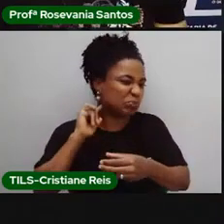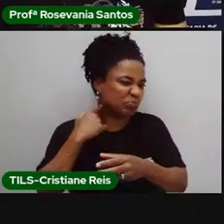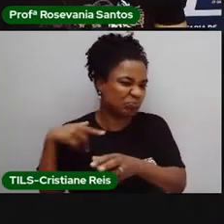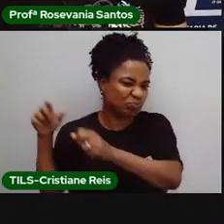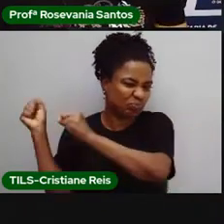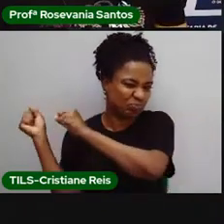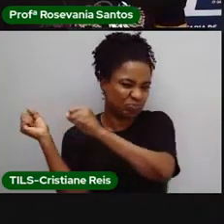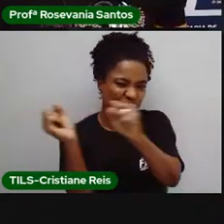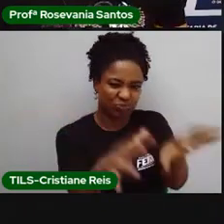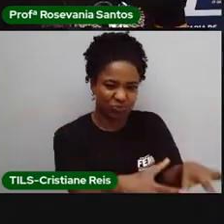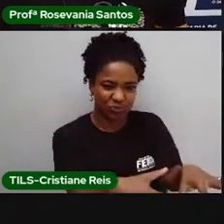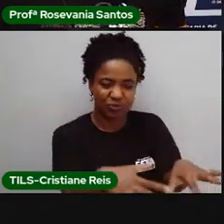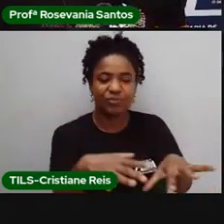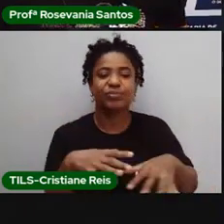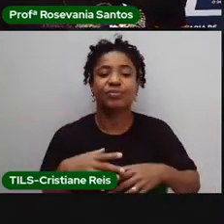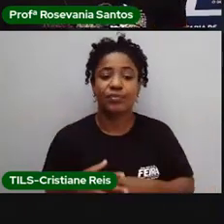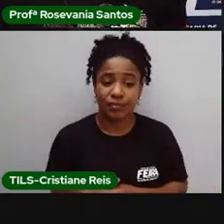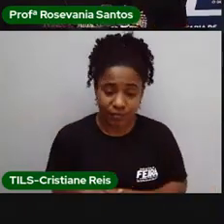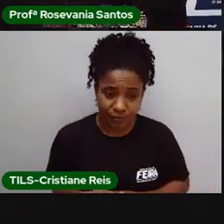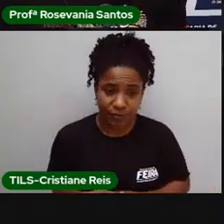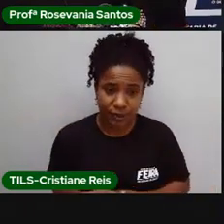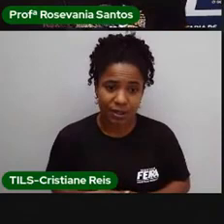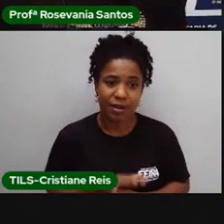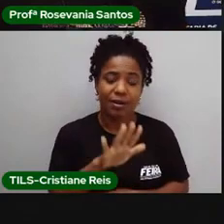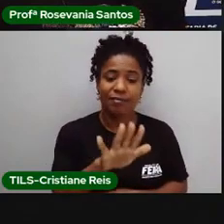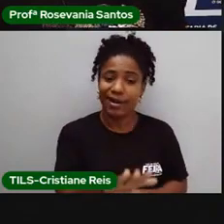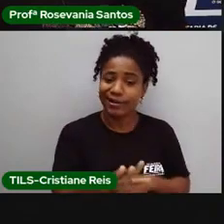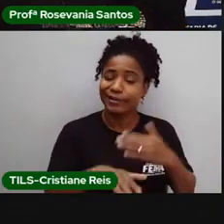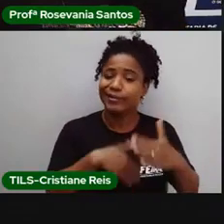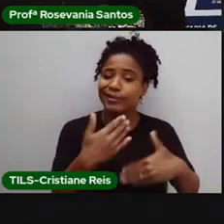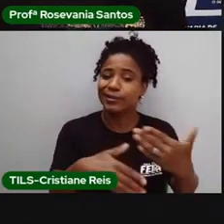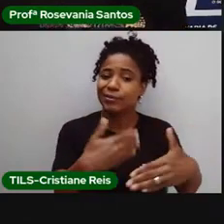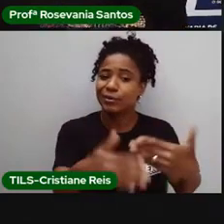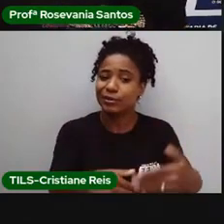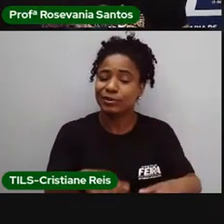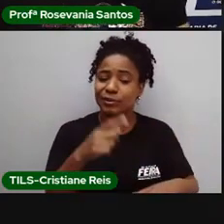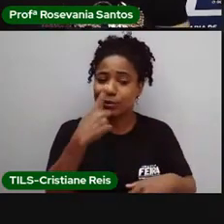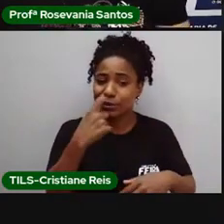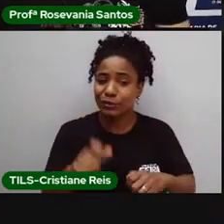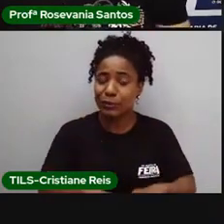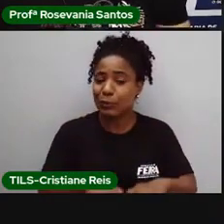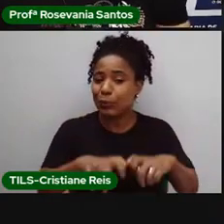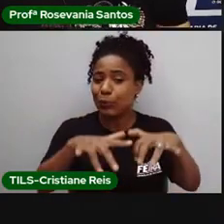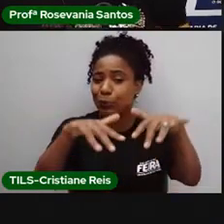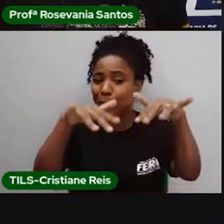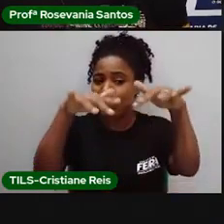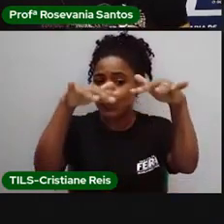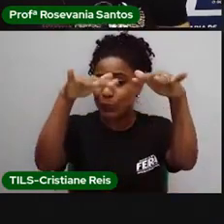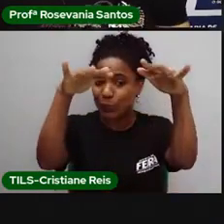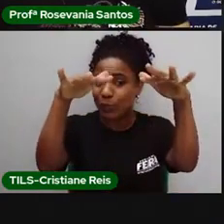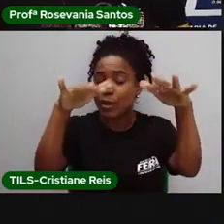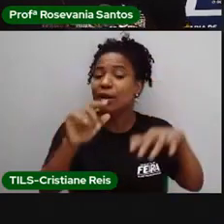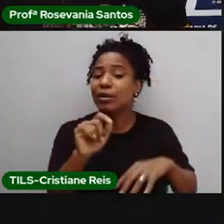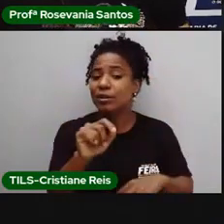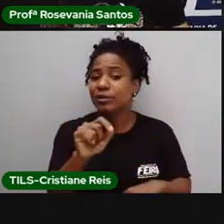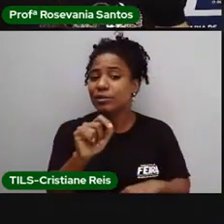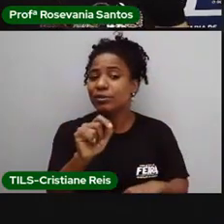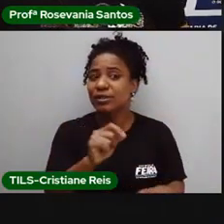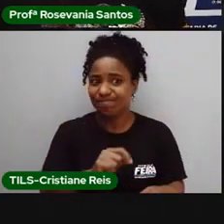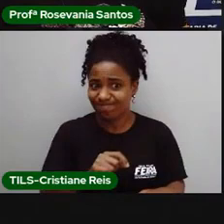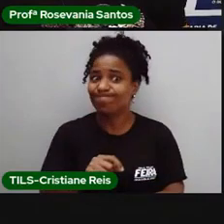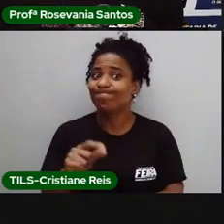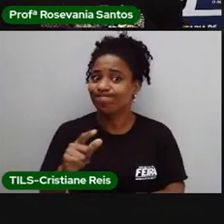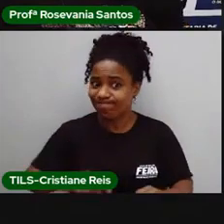E a natureza, quando ela cobra, ela cobra realmente de forma muito, muito